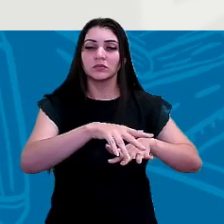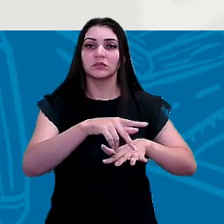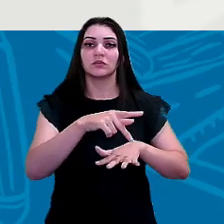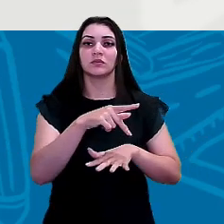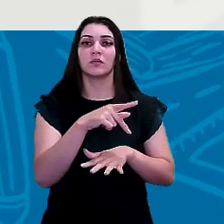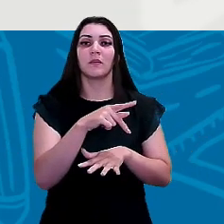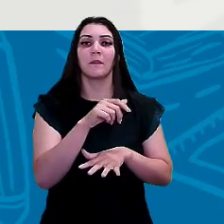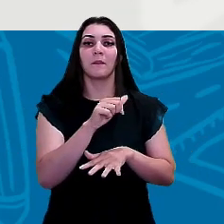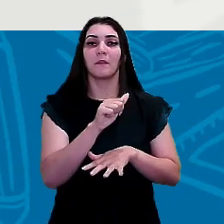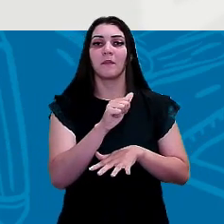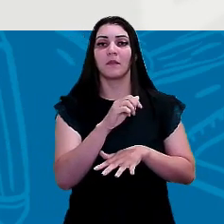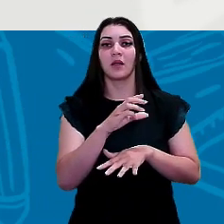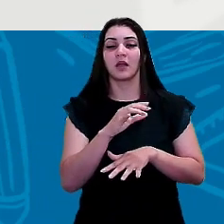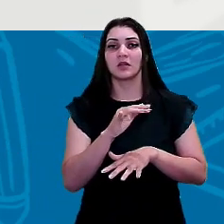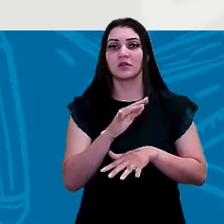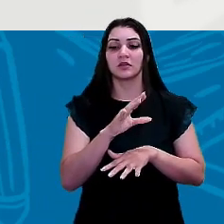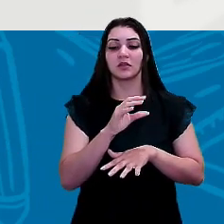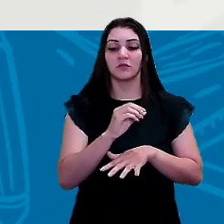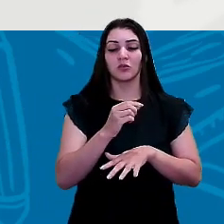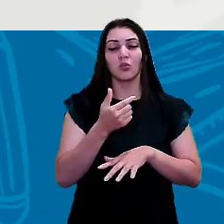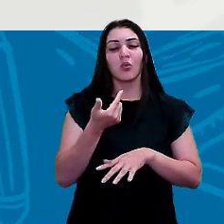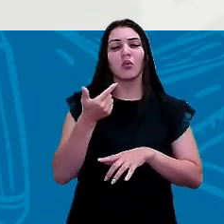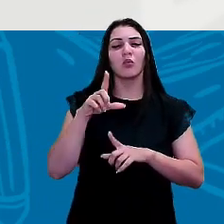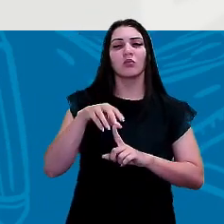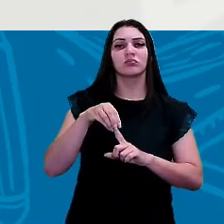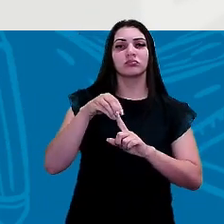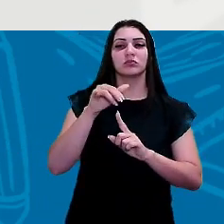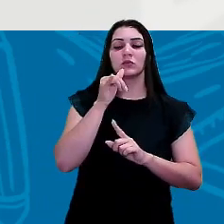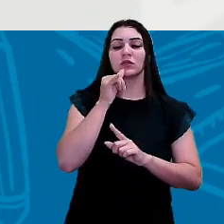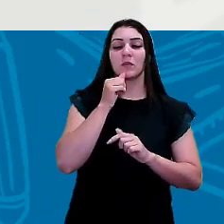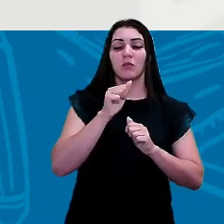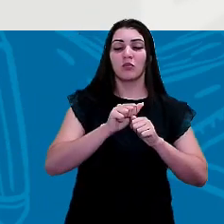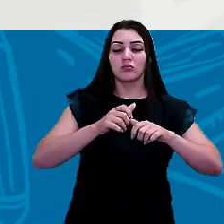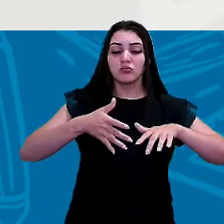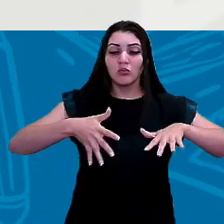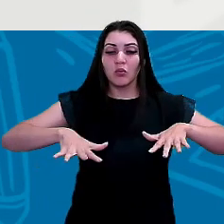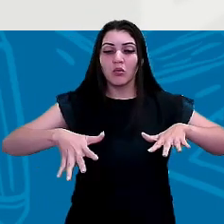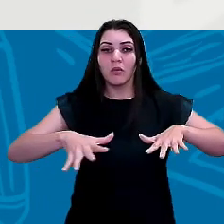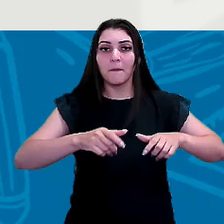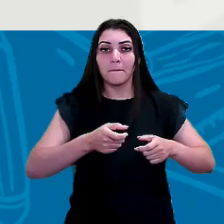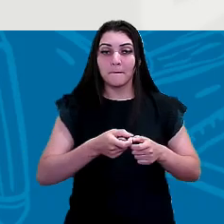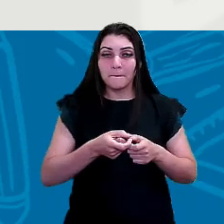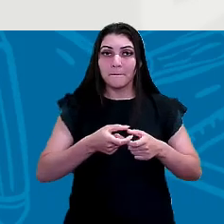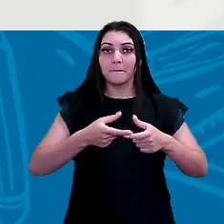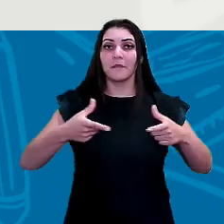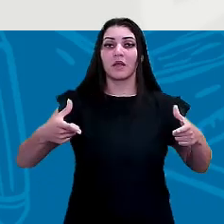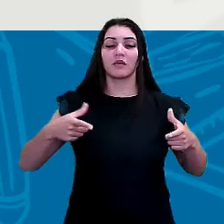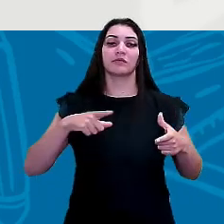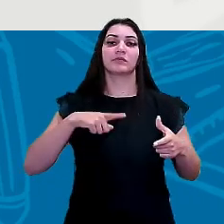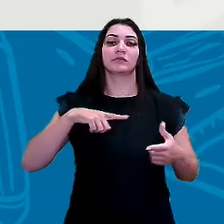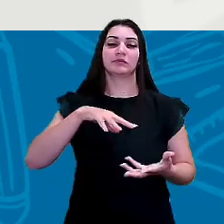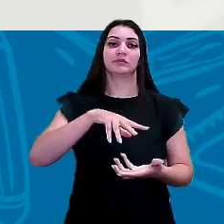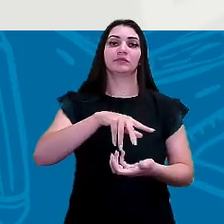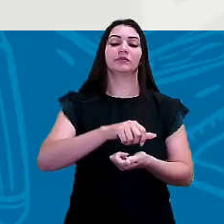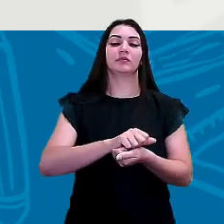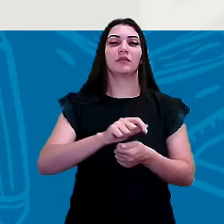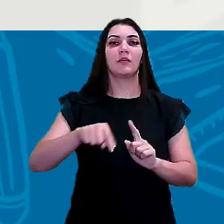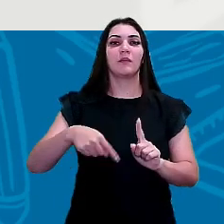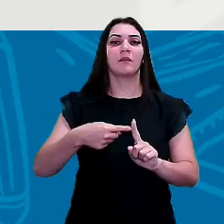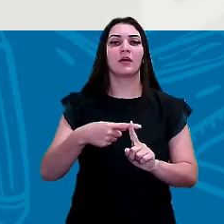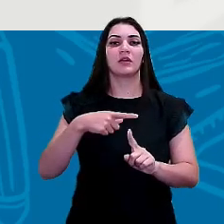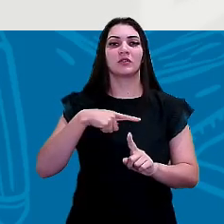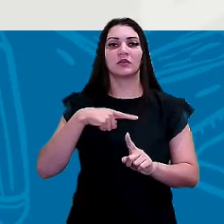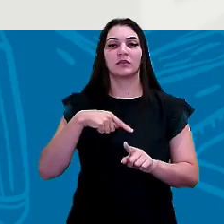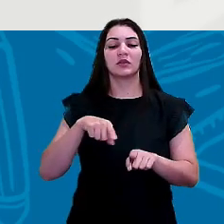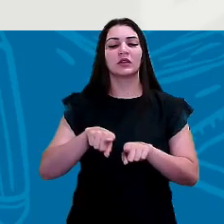que é um oceano, o maior oceano que nós temos no planeta, mas ele também tem